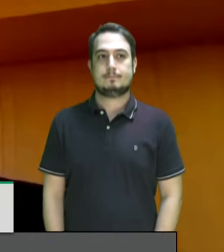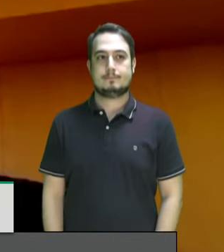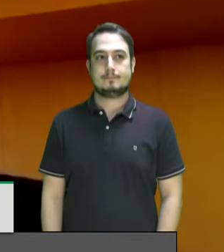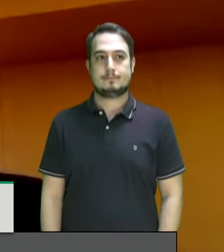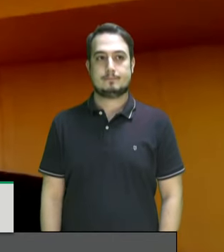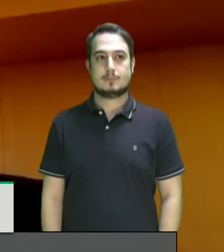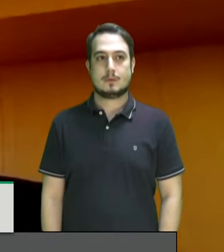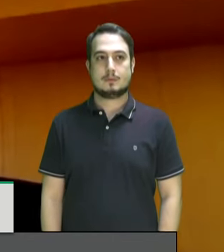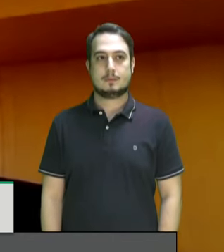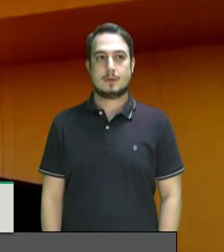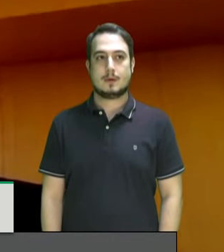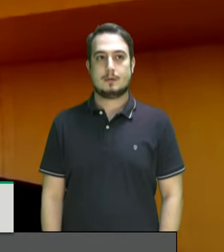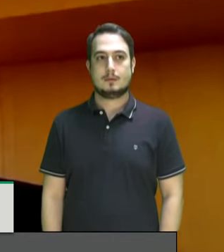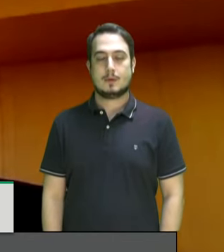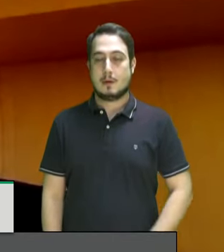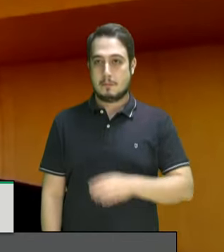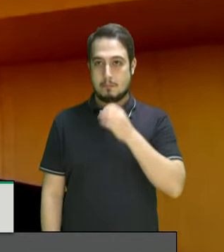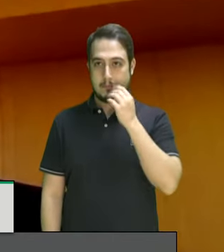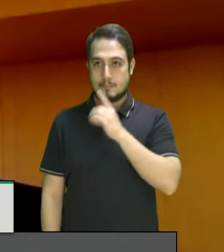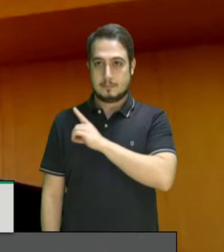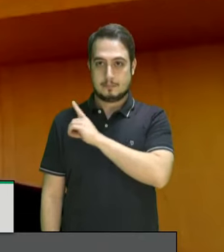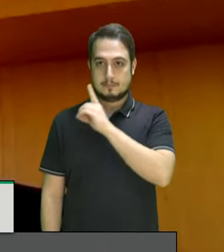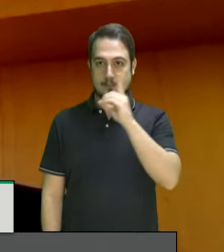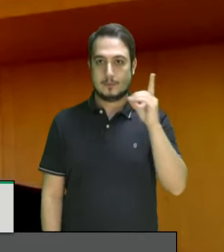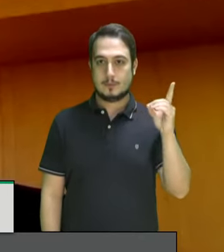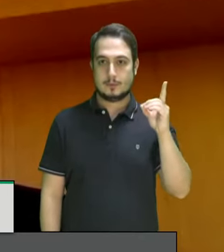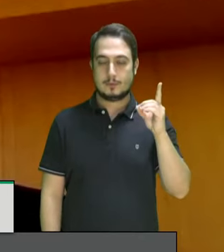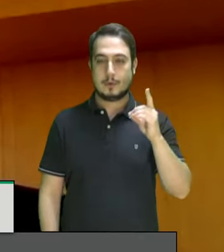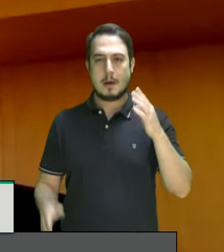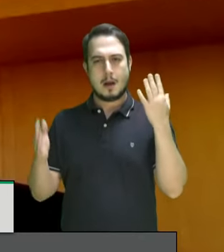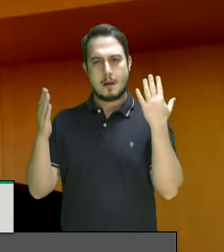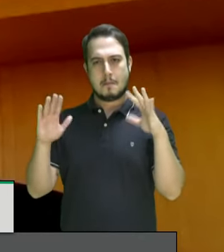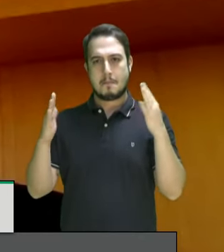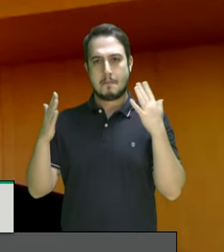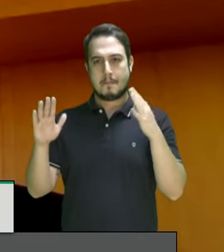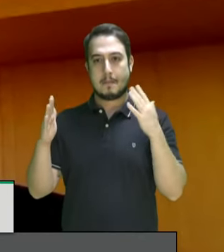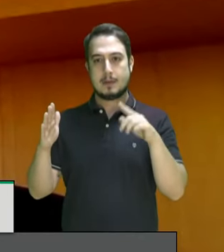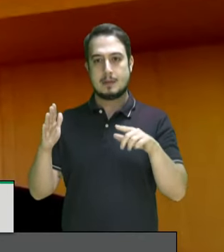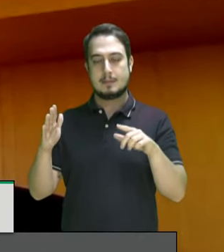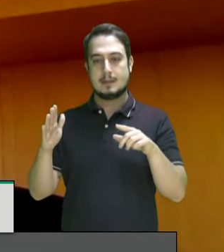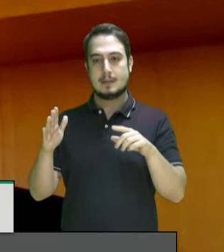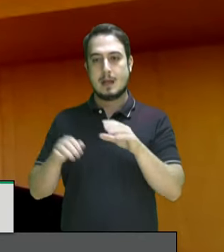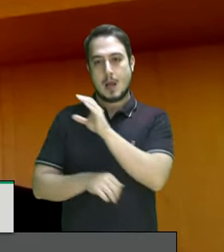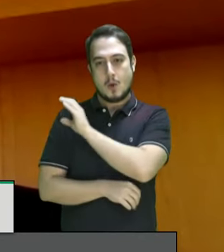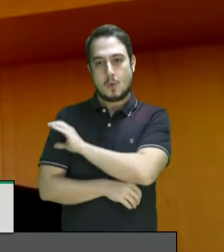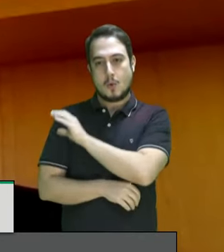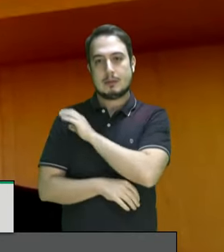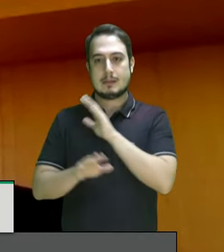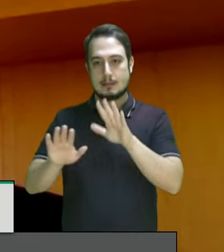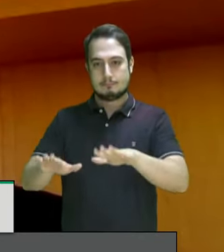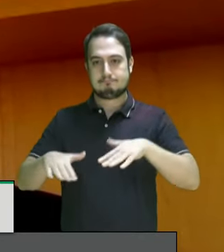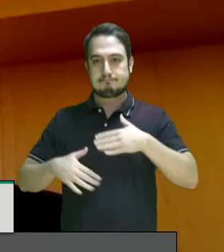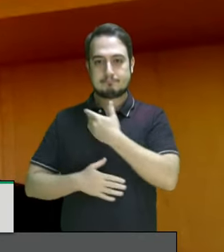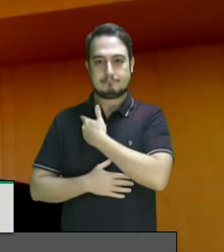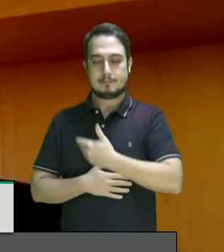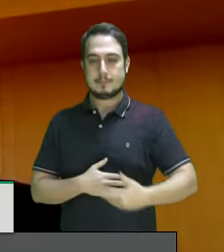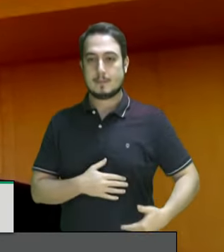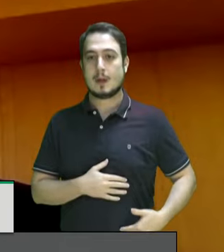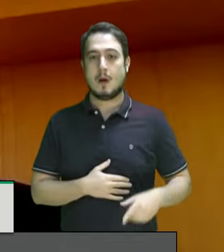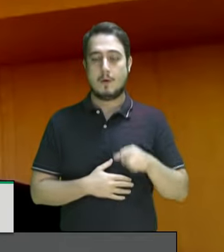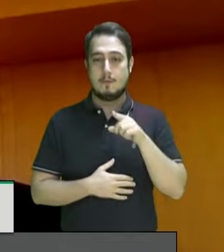bom dia deputado Pira do Pindaré parabéns pela coordenação dessa audiência pública você que tem